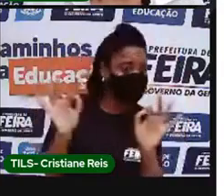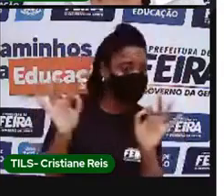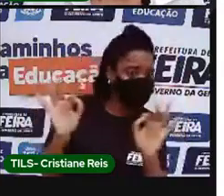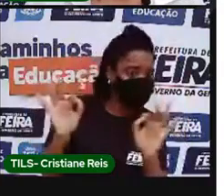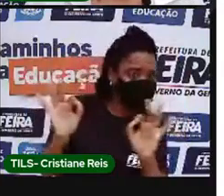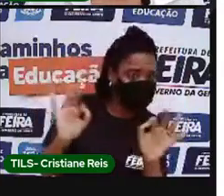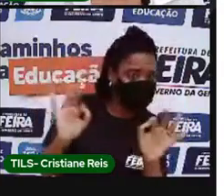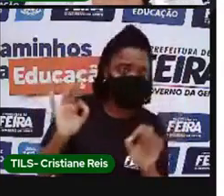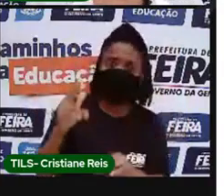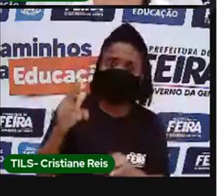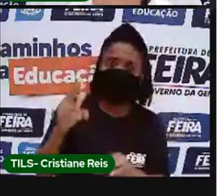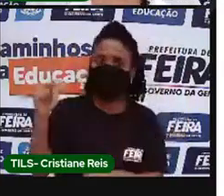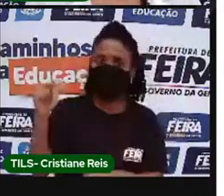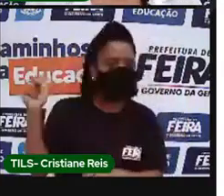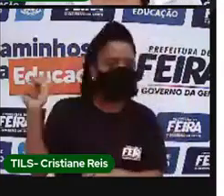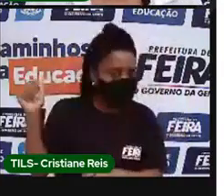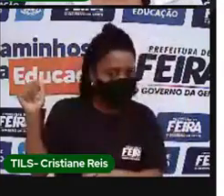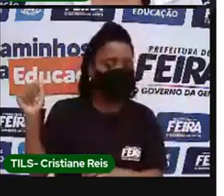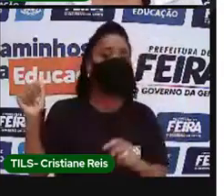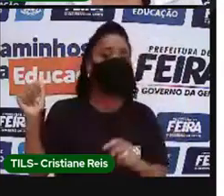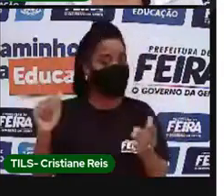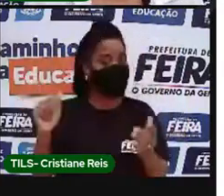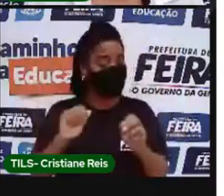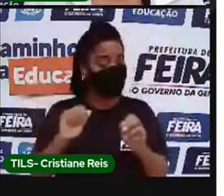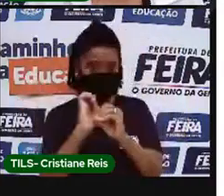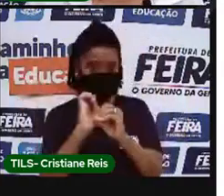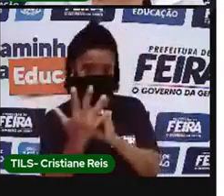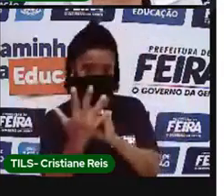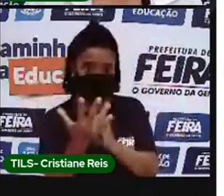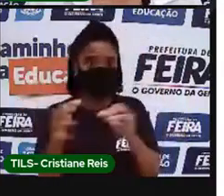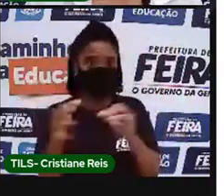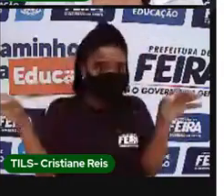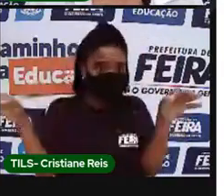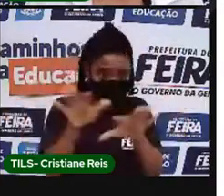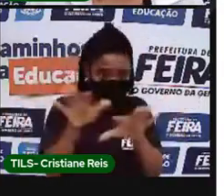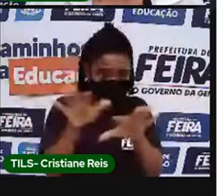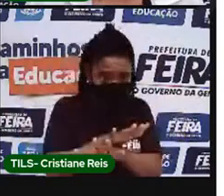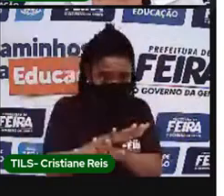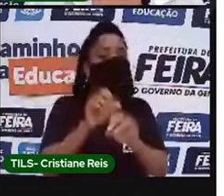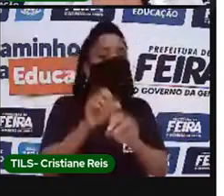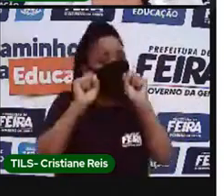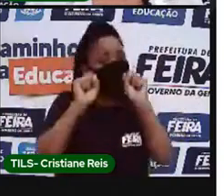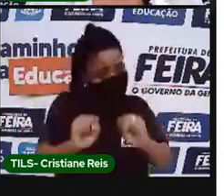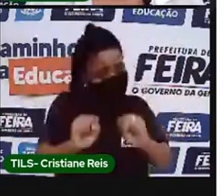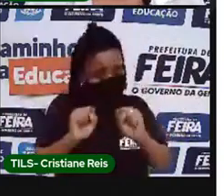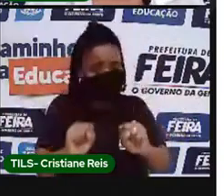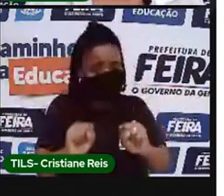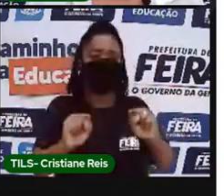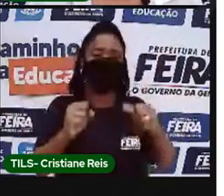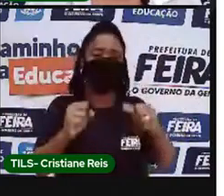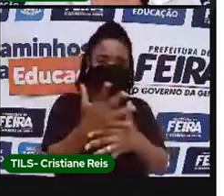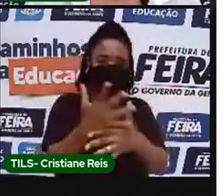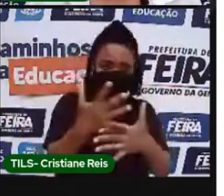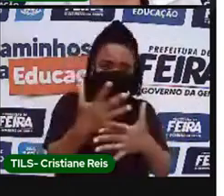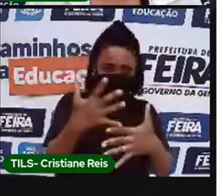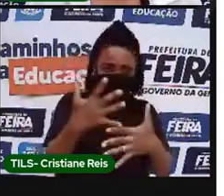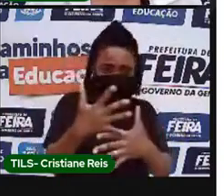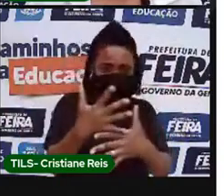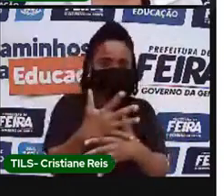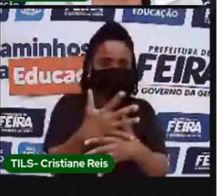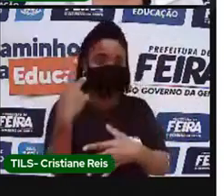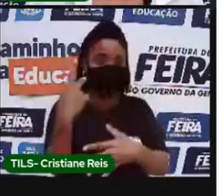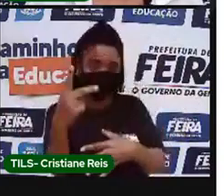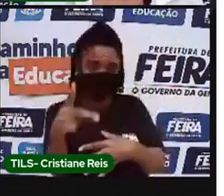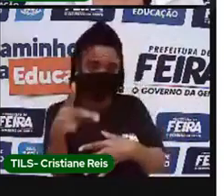conheça um pouco os museus de sua cidade, visite-os, contemple-os, contemple as obras de arte